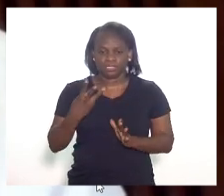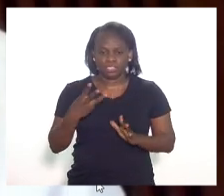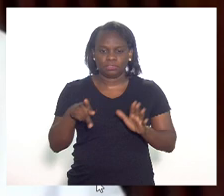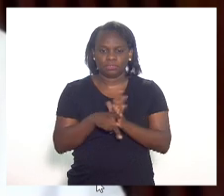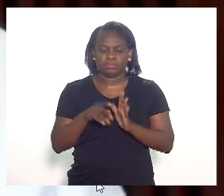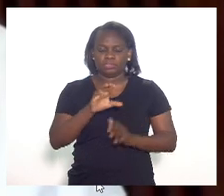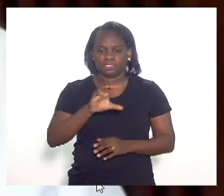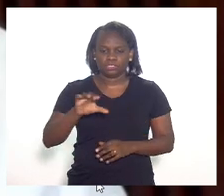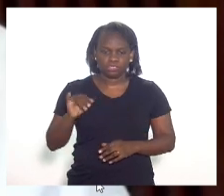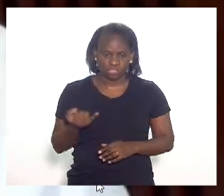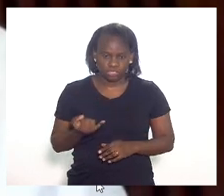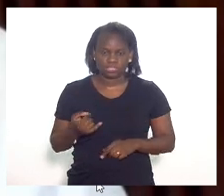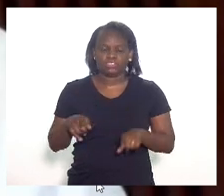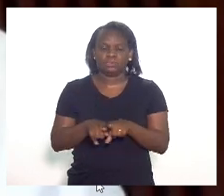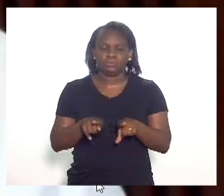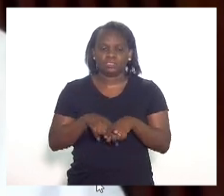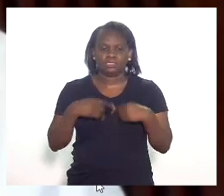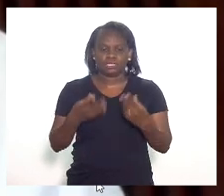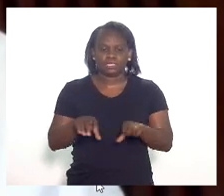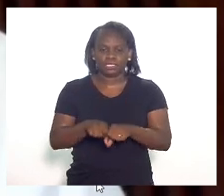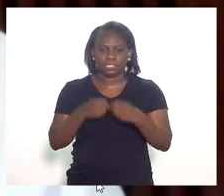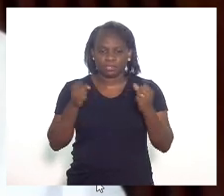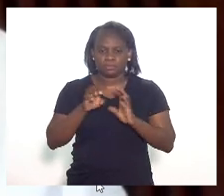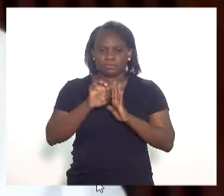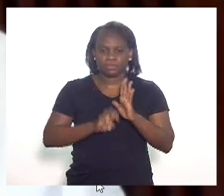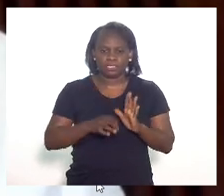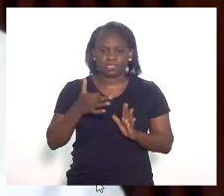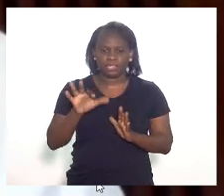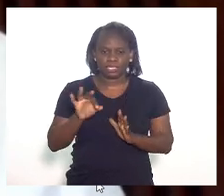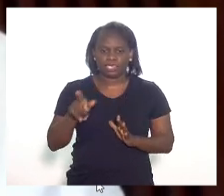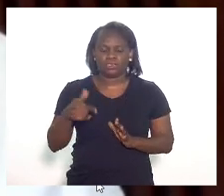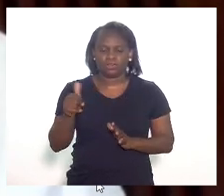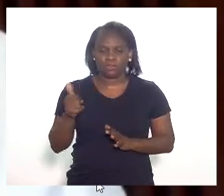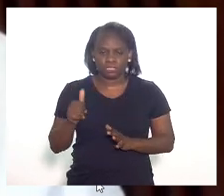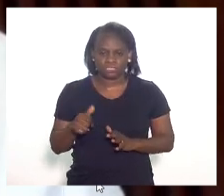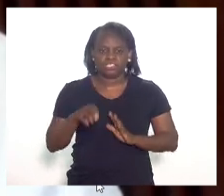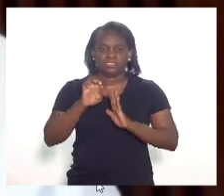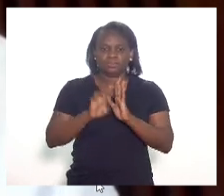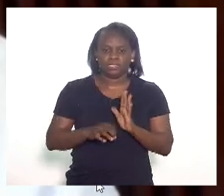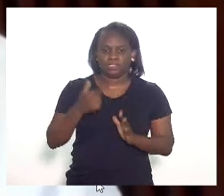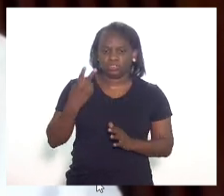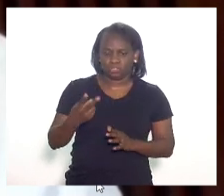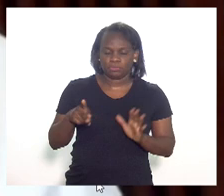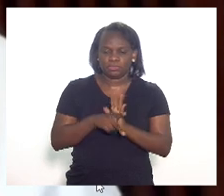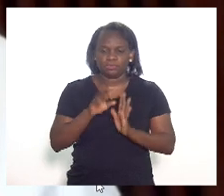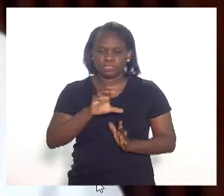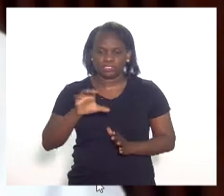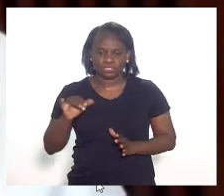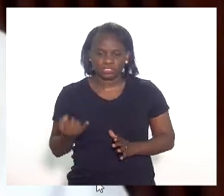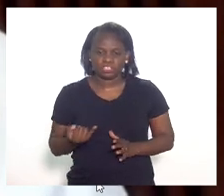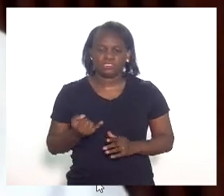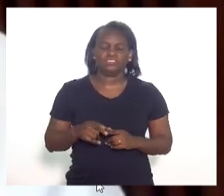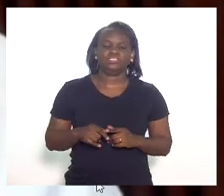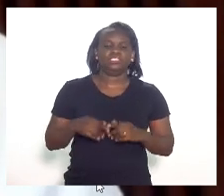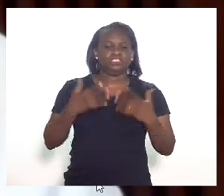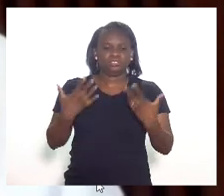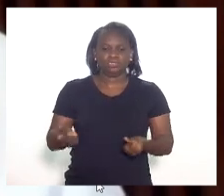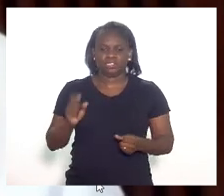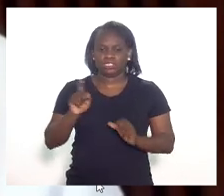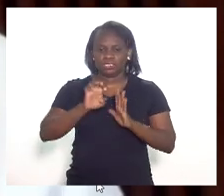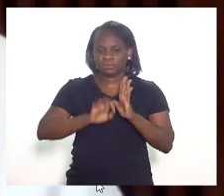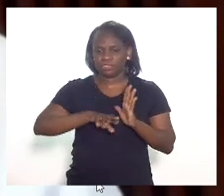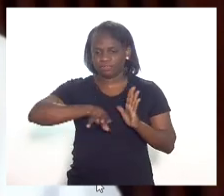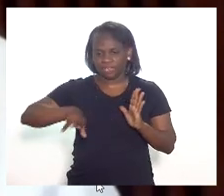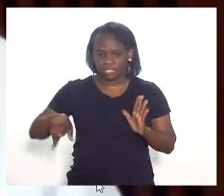CCJ, pela presidicabilidade das emendas 10 e 11, pela emenda 2 da CCJ, contrária às demais